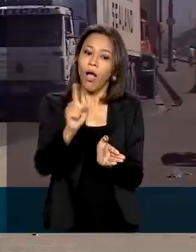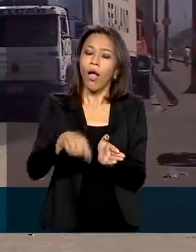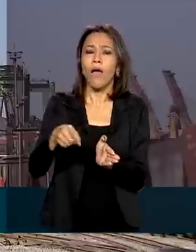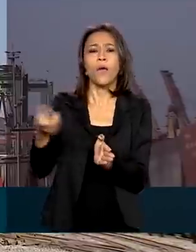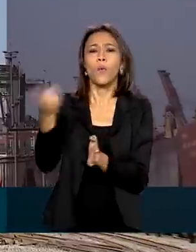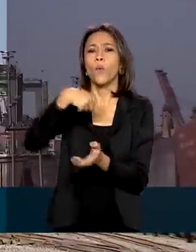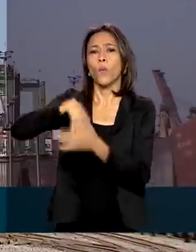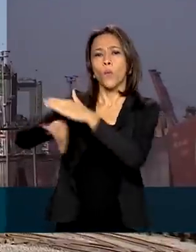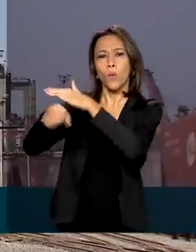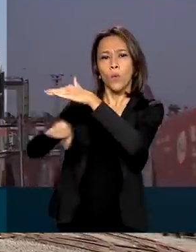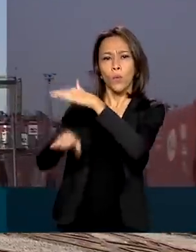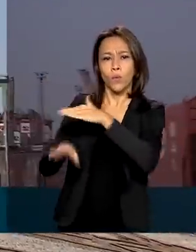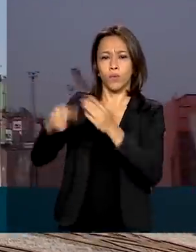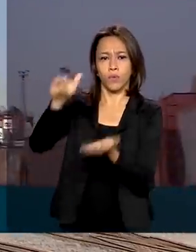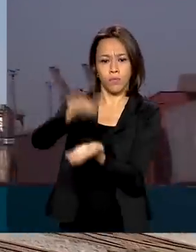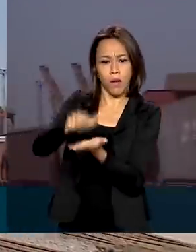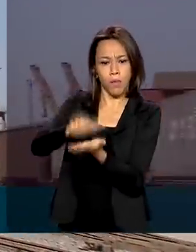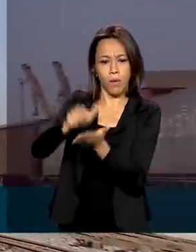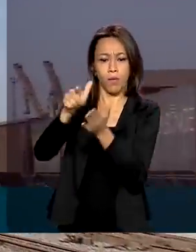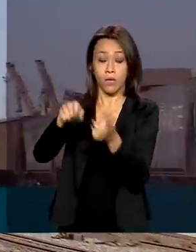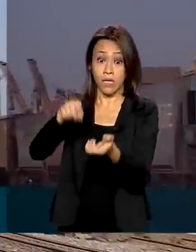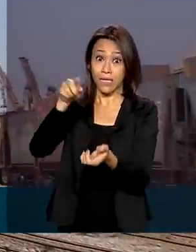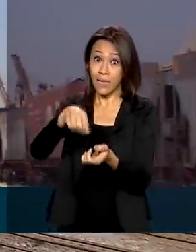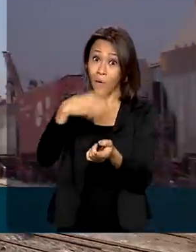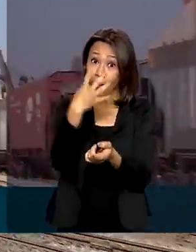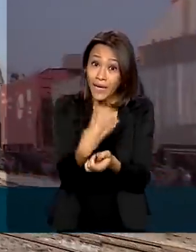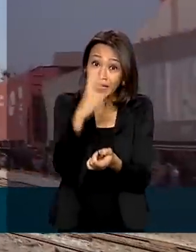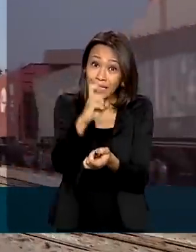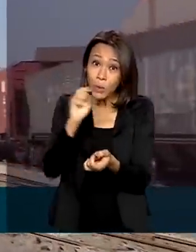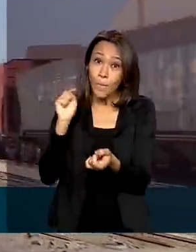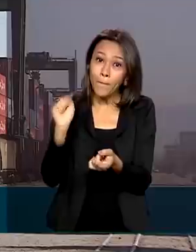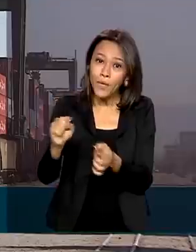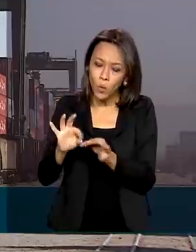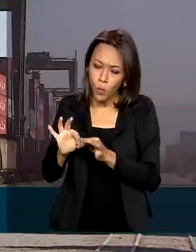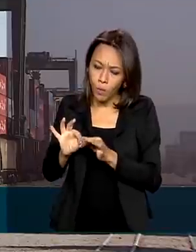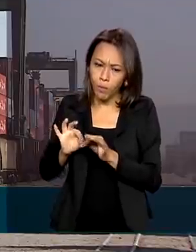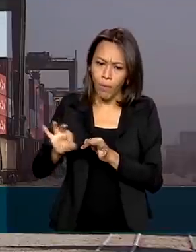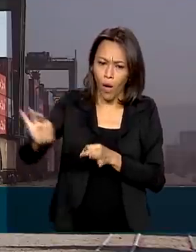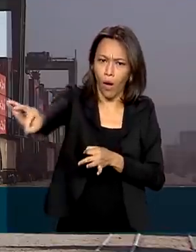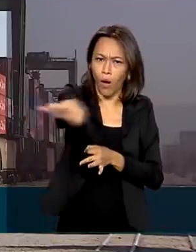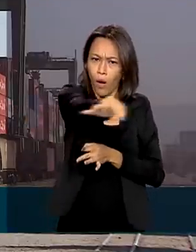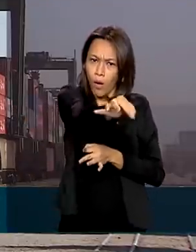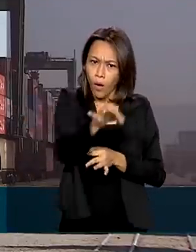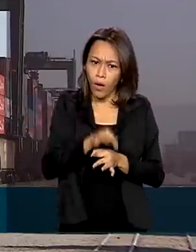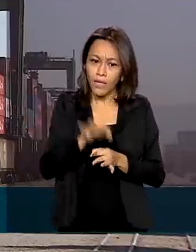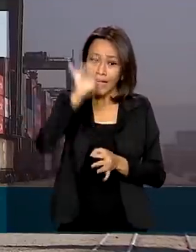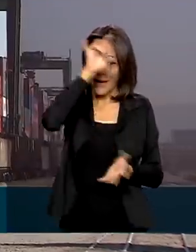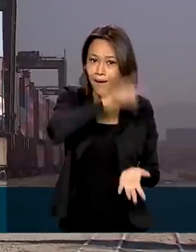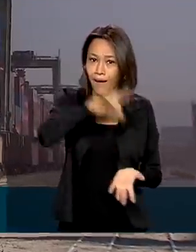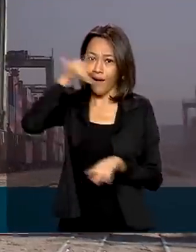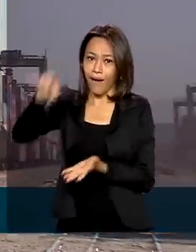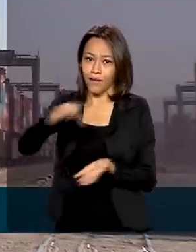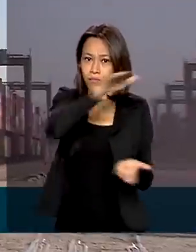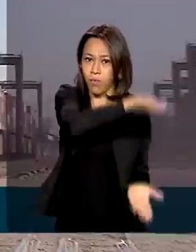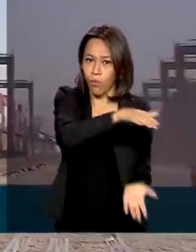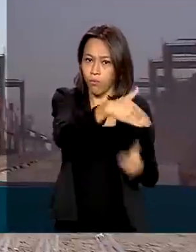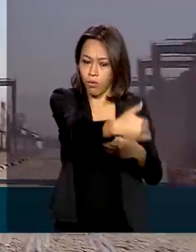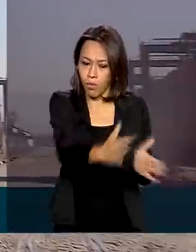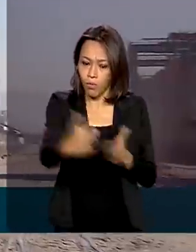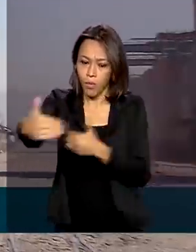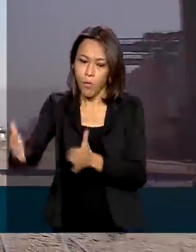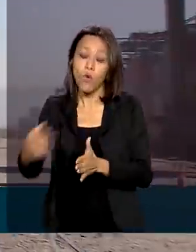celulose. Cada um tem cerca de 45 mil metros quadrados de área. A concessão de cada terminal tem validade de 25